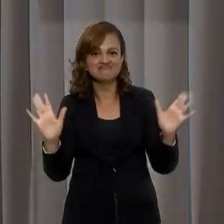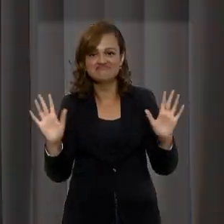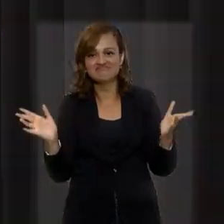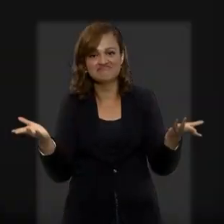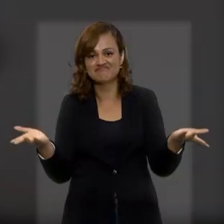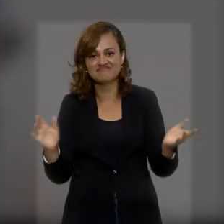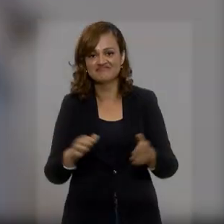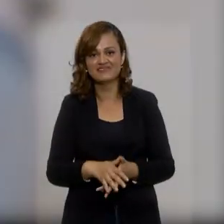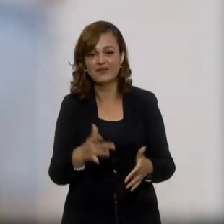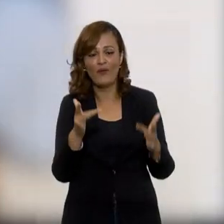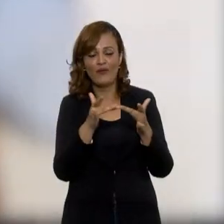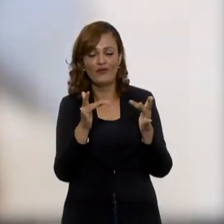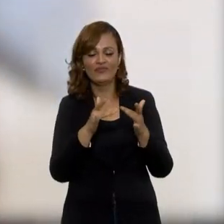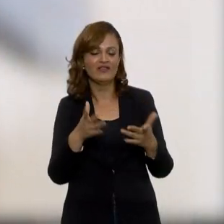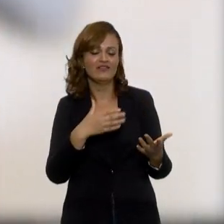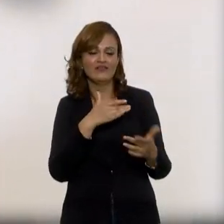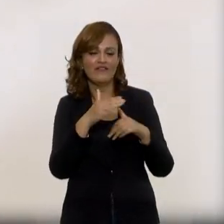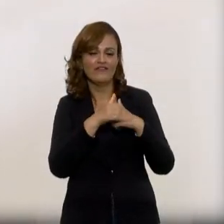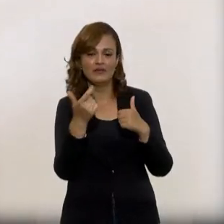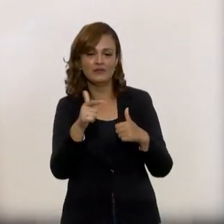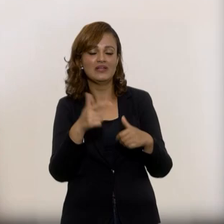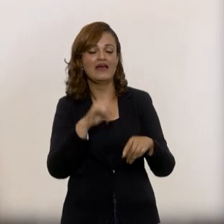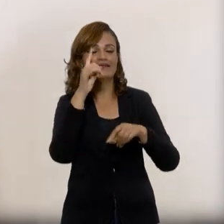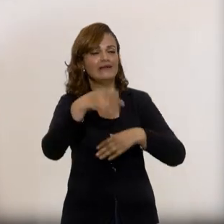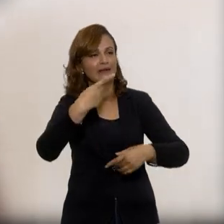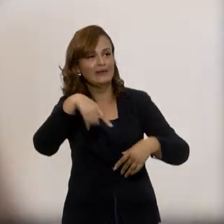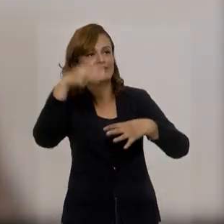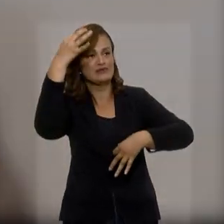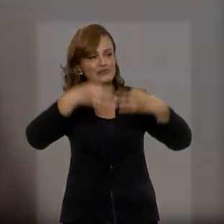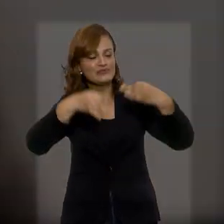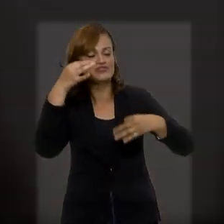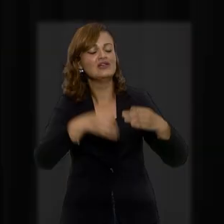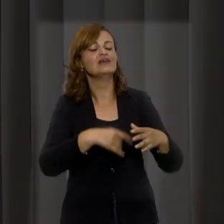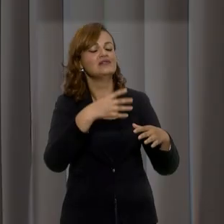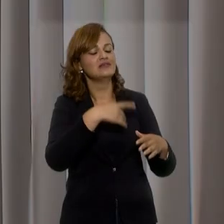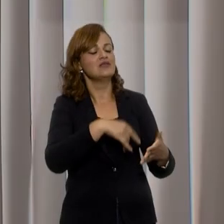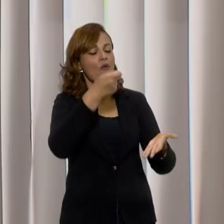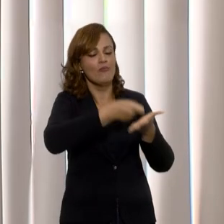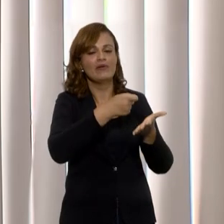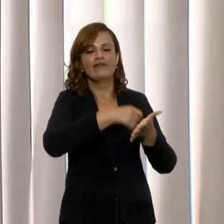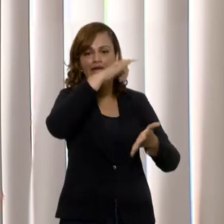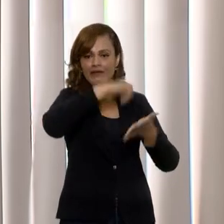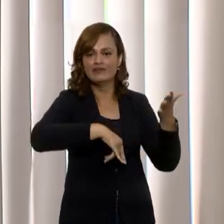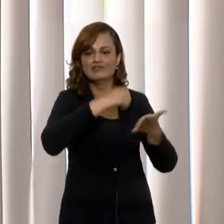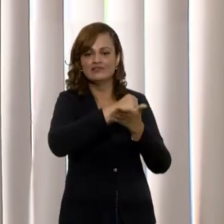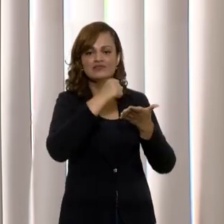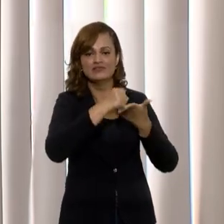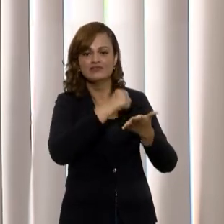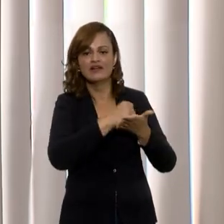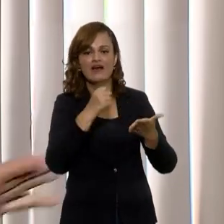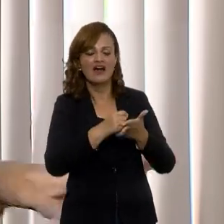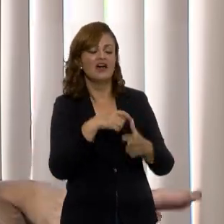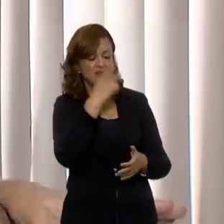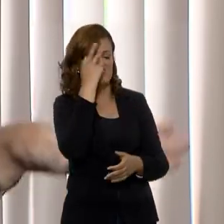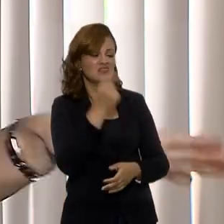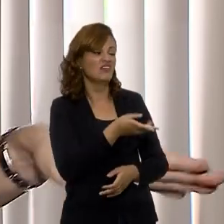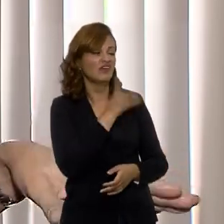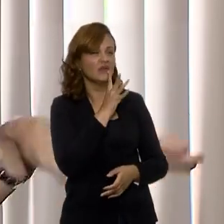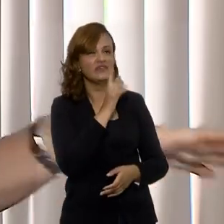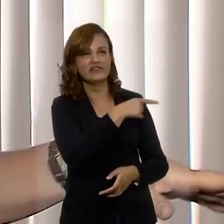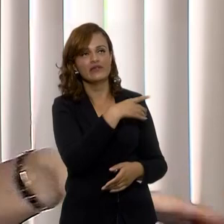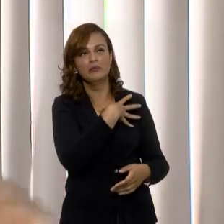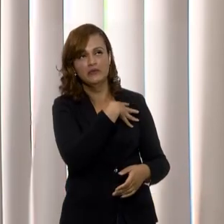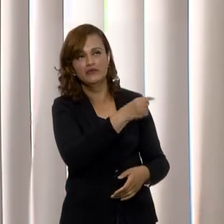E aí há um processo às vezes na justiça de reconhecimento, e aí começa a situação de que aquela pessoa